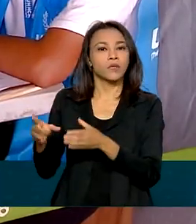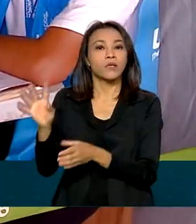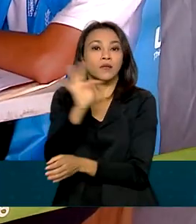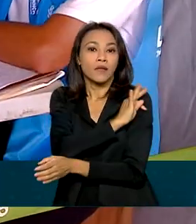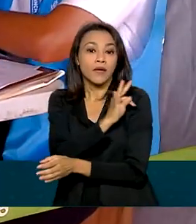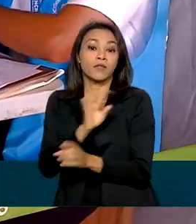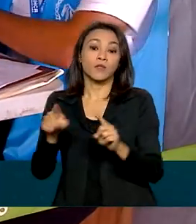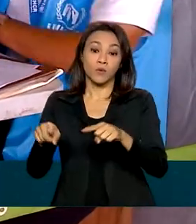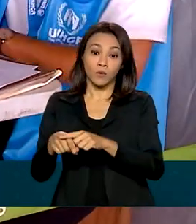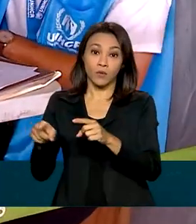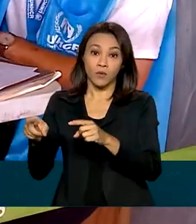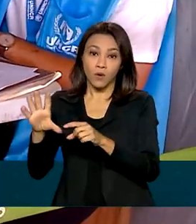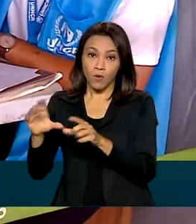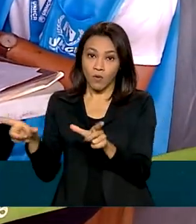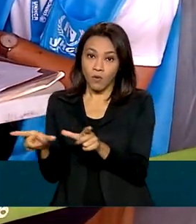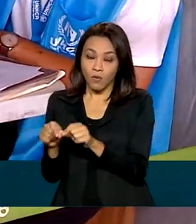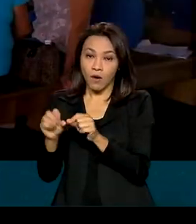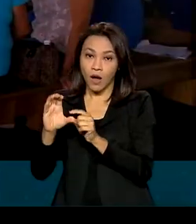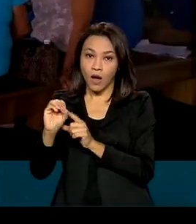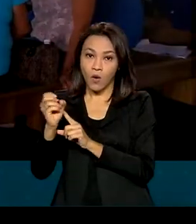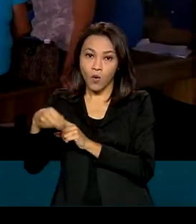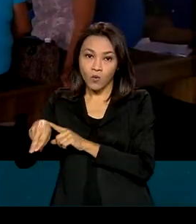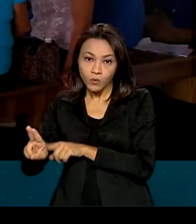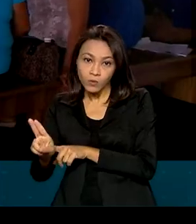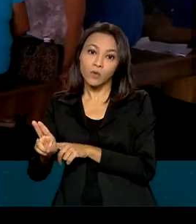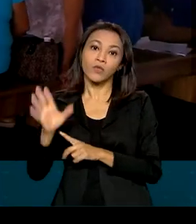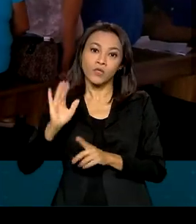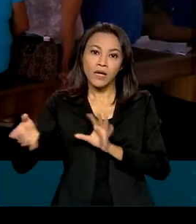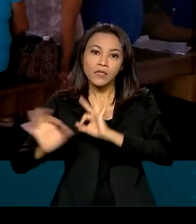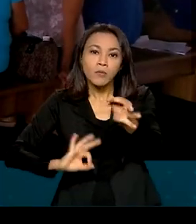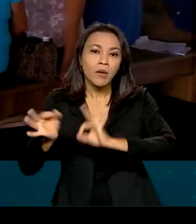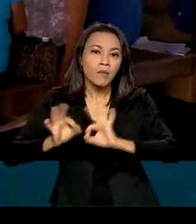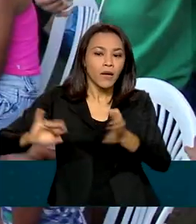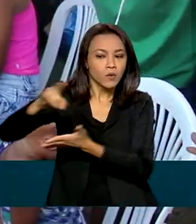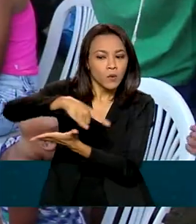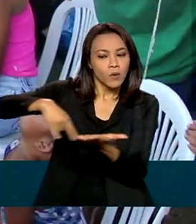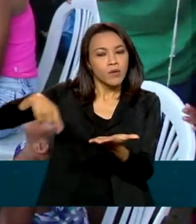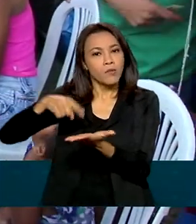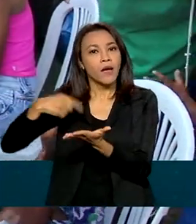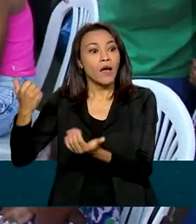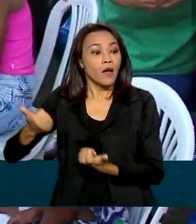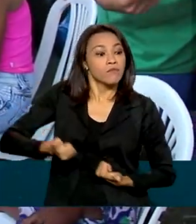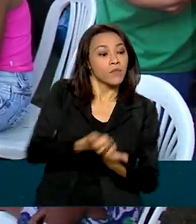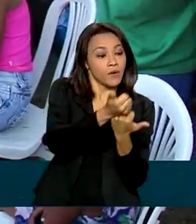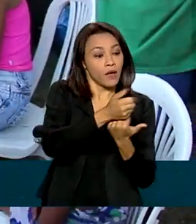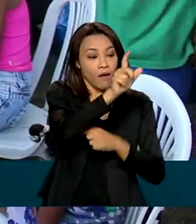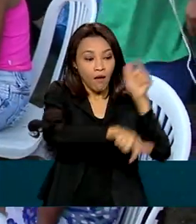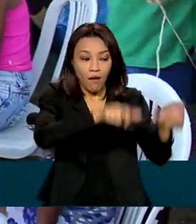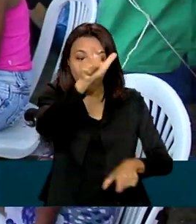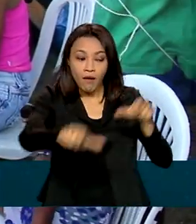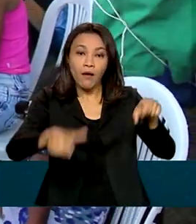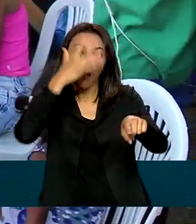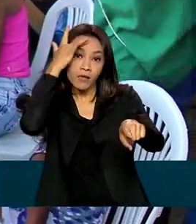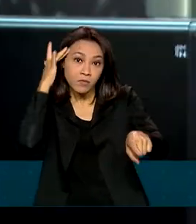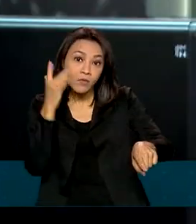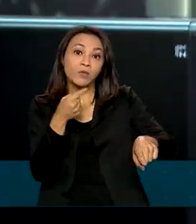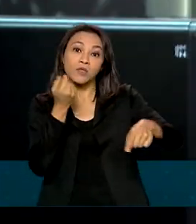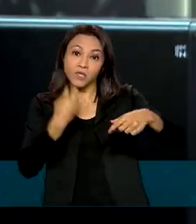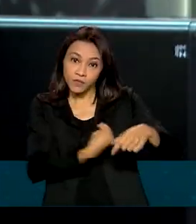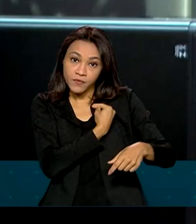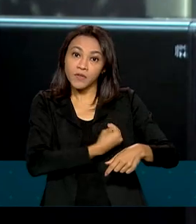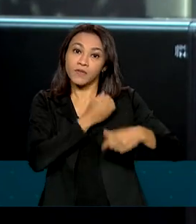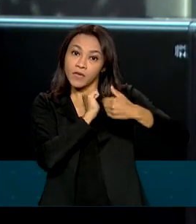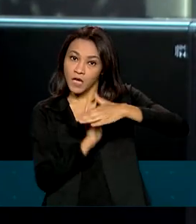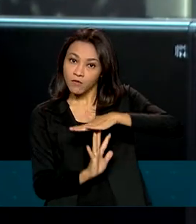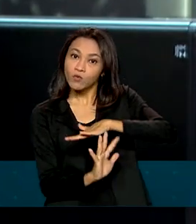Nações Unidas para Refugiados está sendo preparado para dar apoio às pessoas na condição de refúgio. Nós